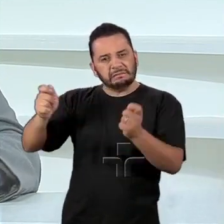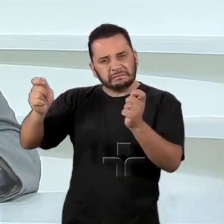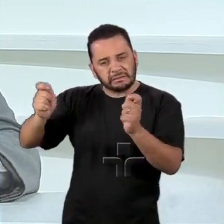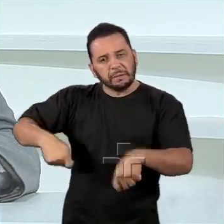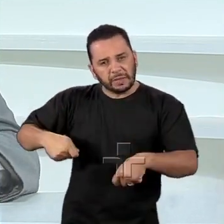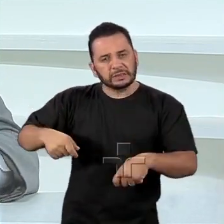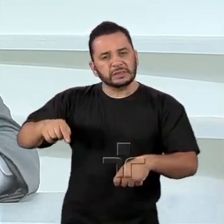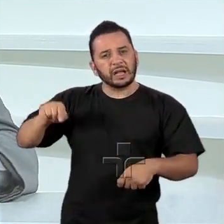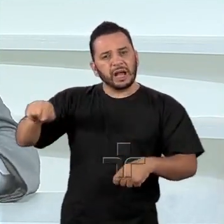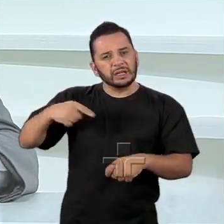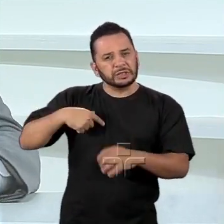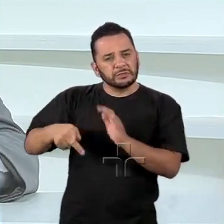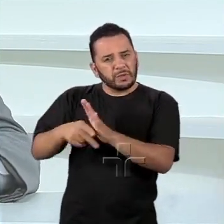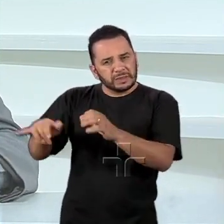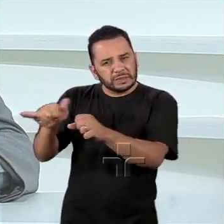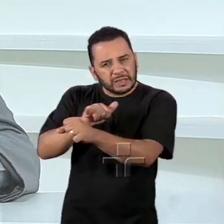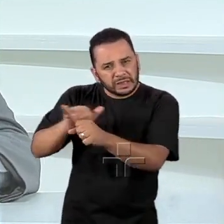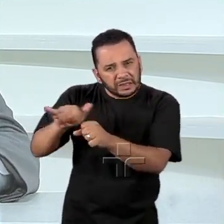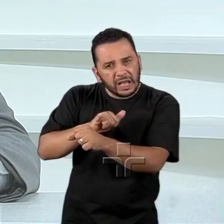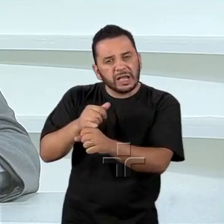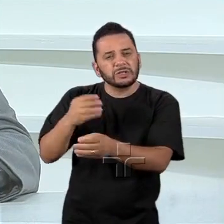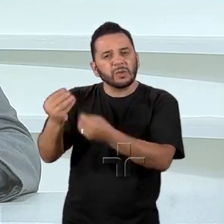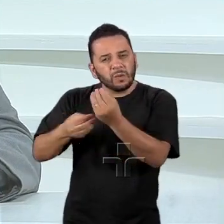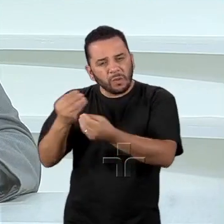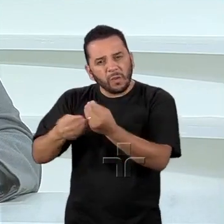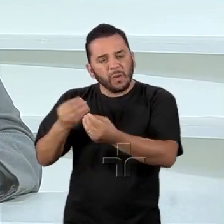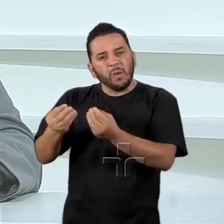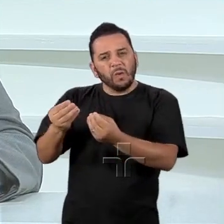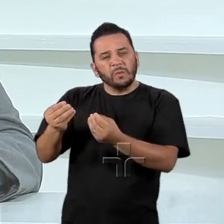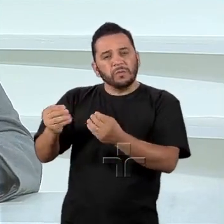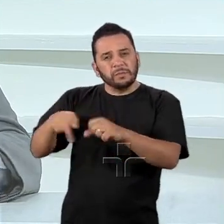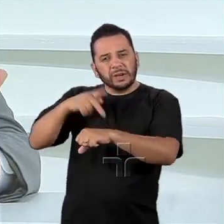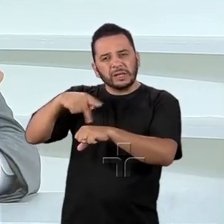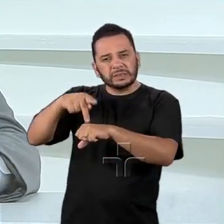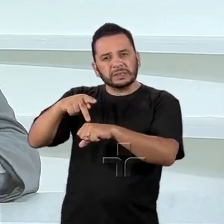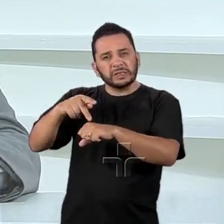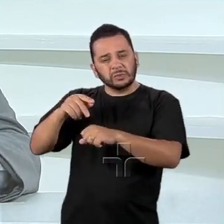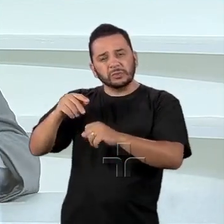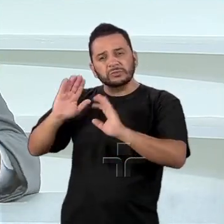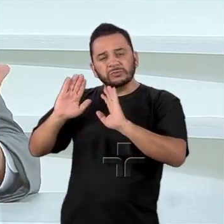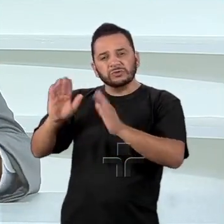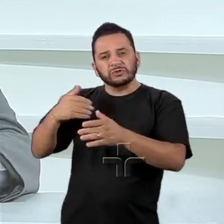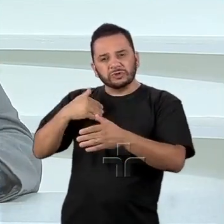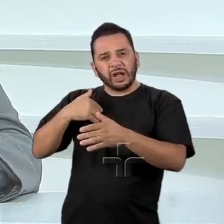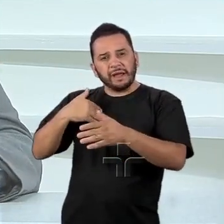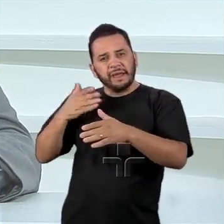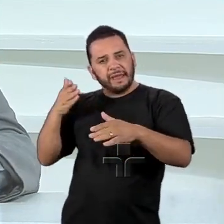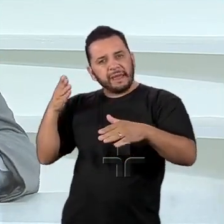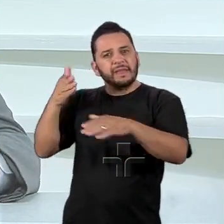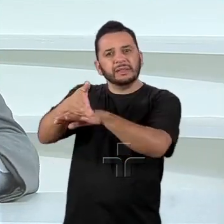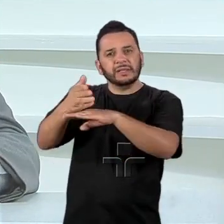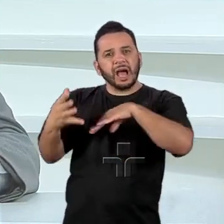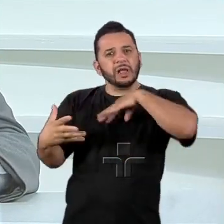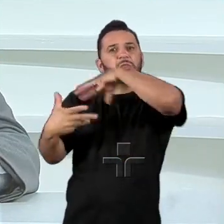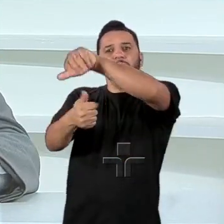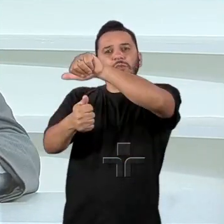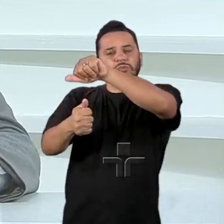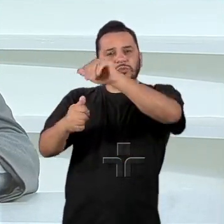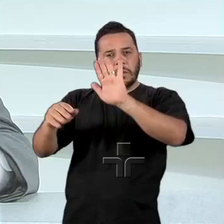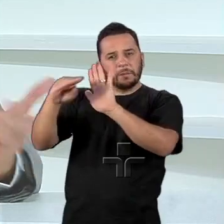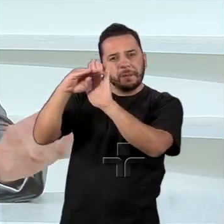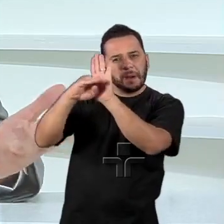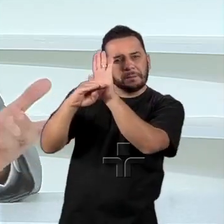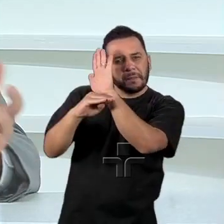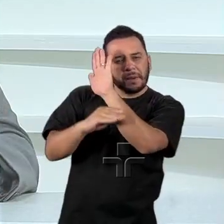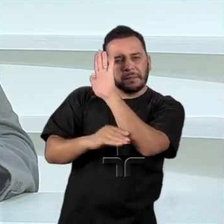formulação estratégica quanto à inserção internacional do Brasil, que poderão participar da formulação de uma política